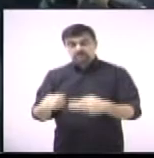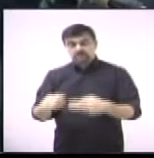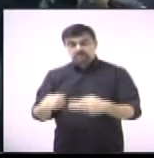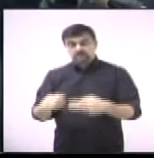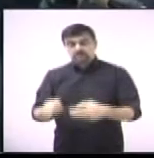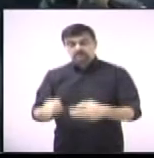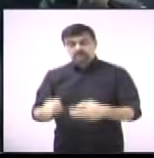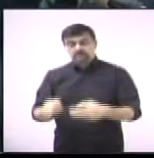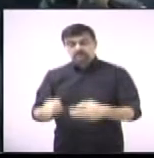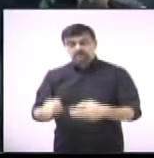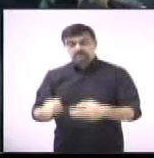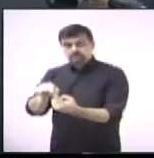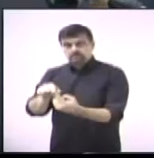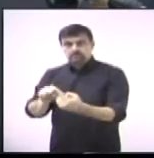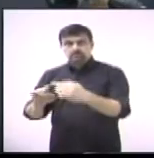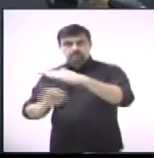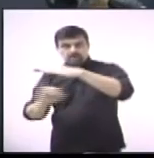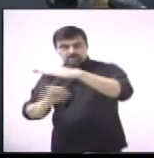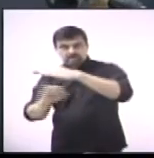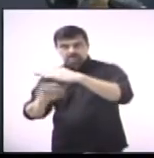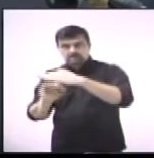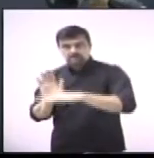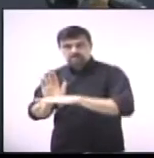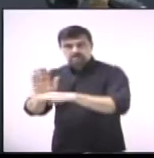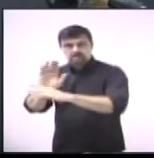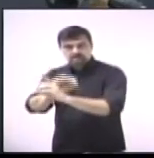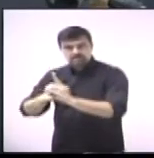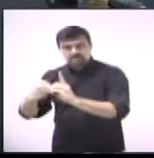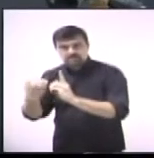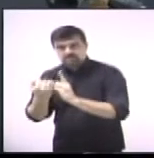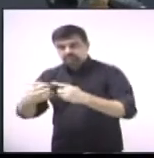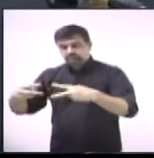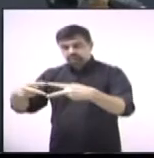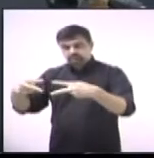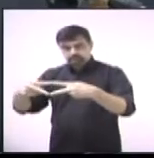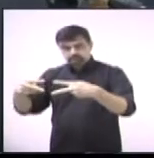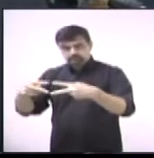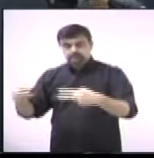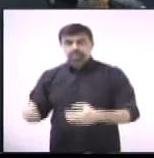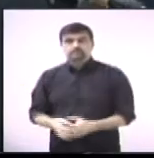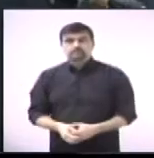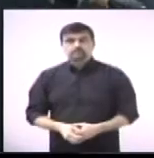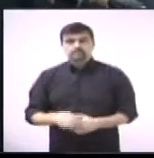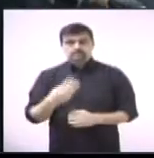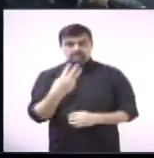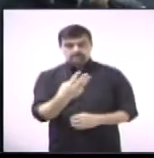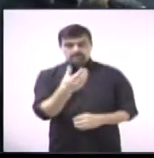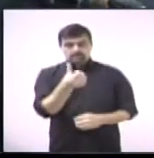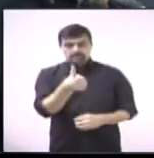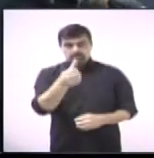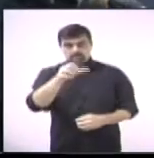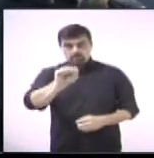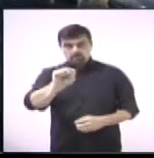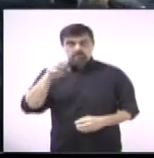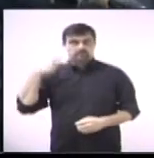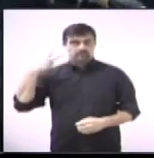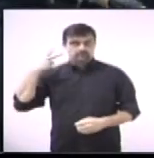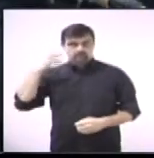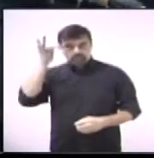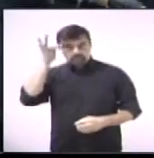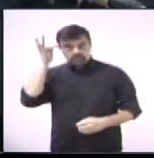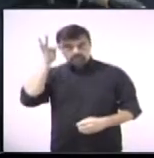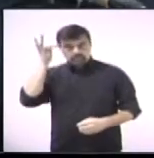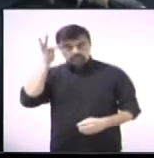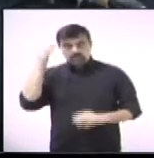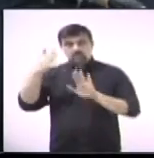com as entidades assistenciais do nosso município. 368 do vereador Flávio